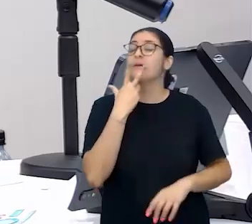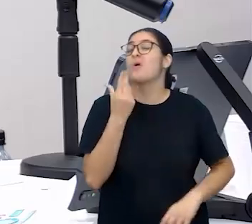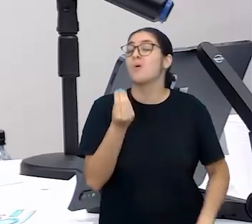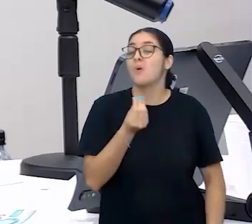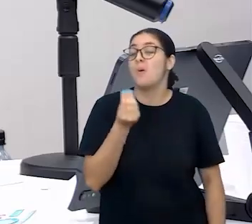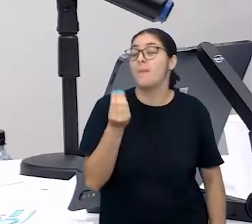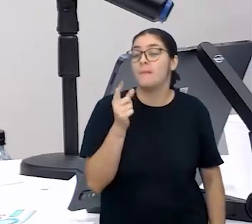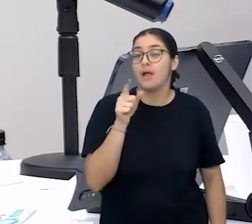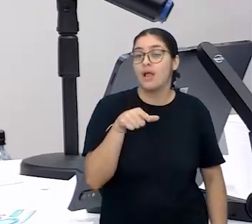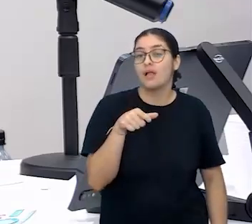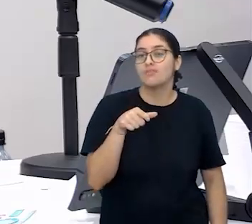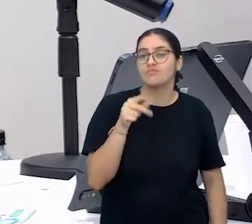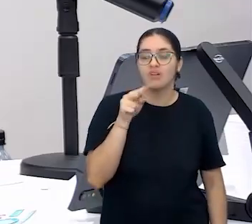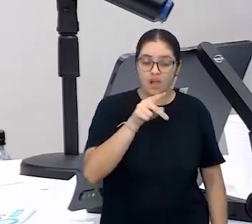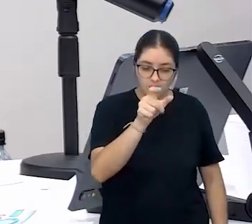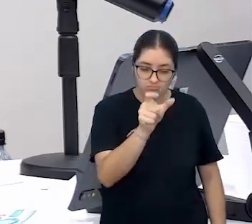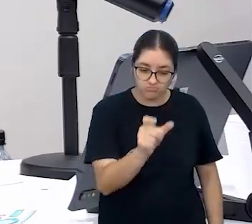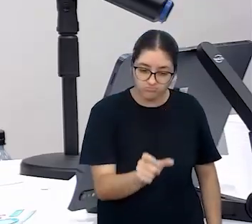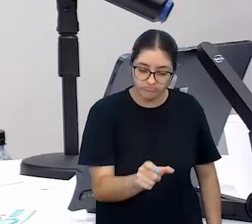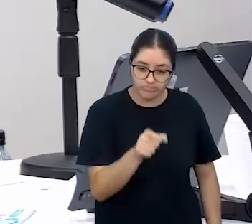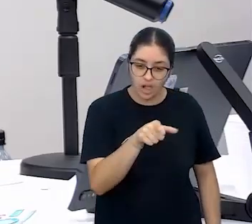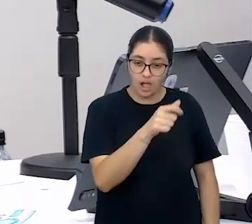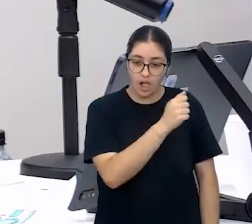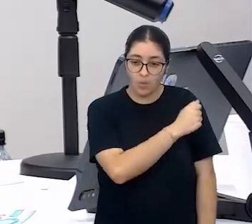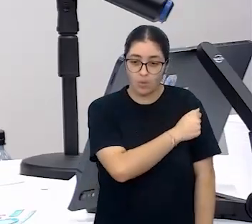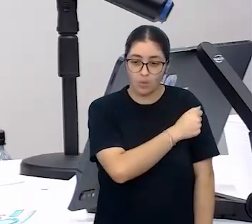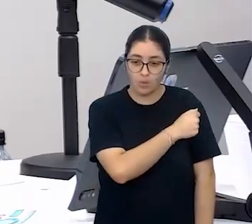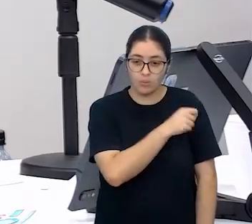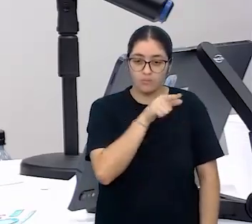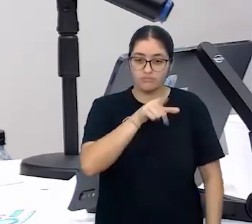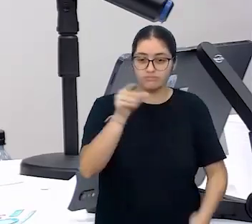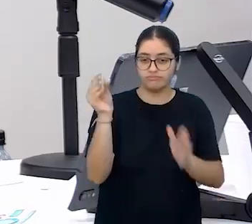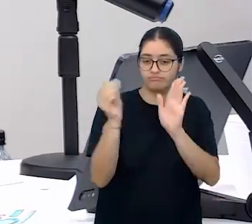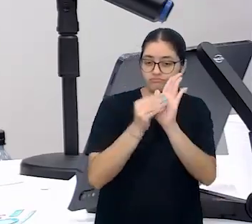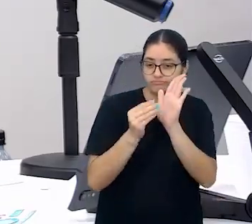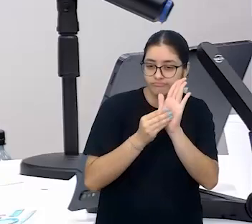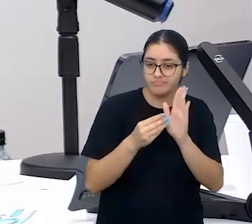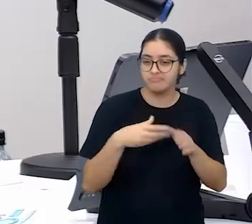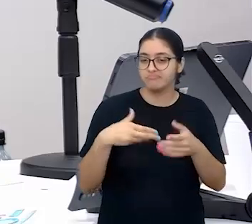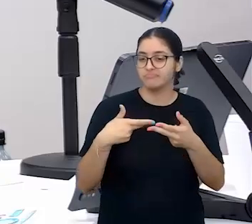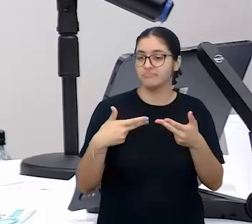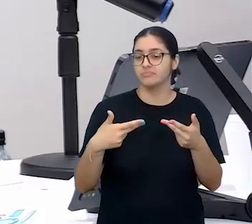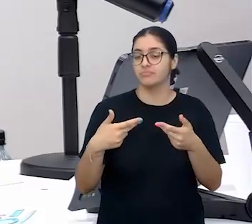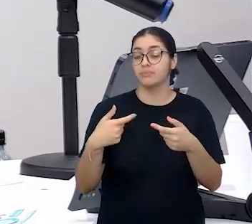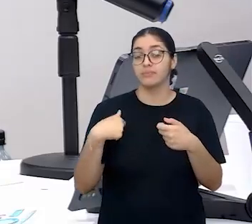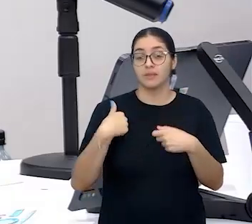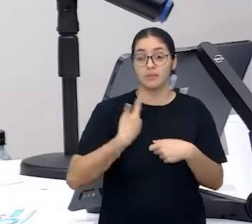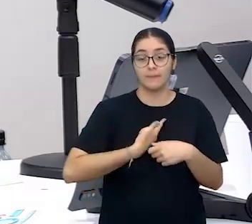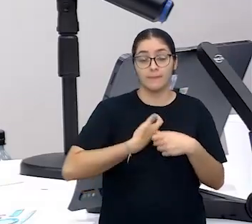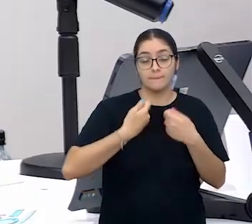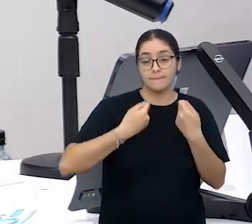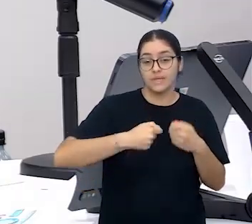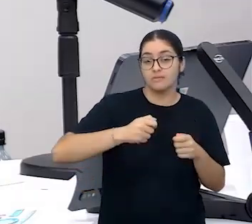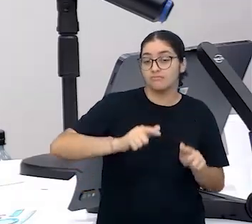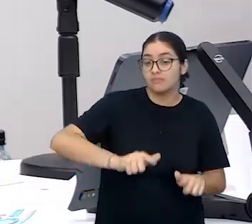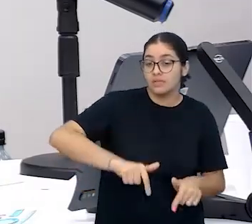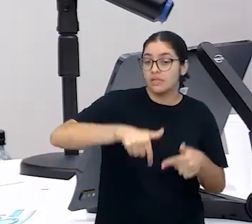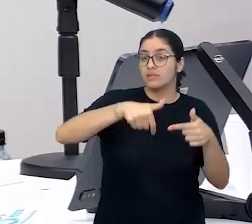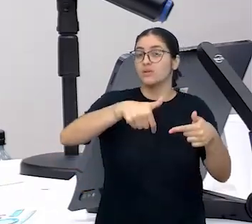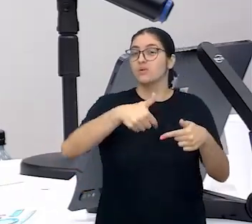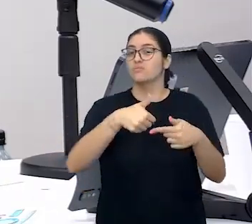nossos estudantes, para aquilo que eles registram, como registram, o que demanda a nossa intervenção, o nosso